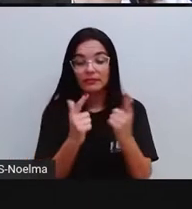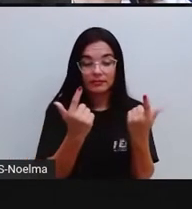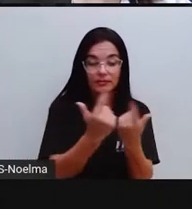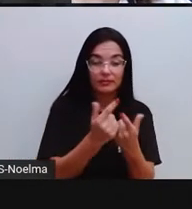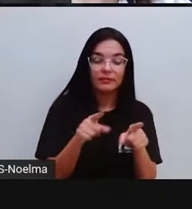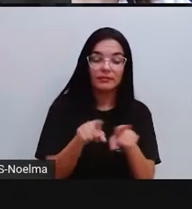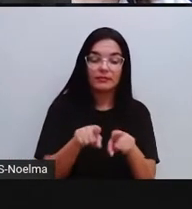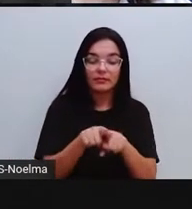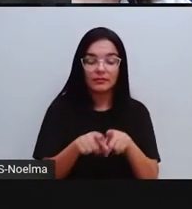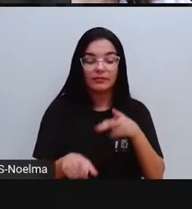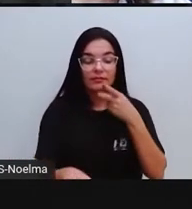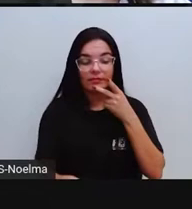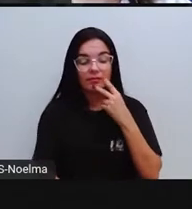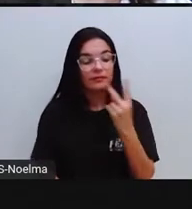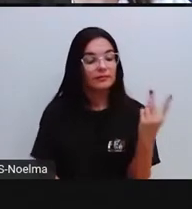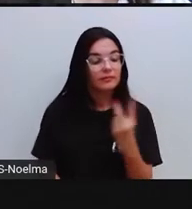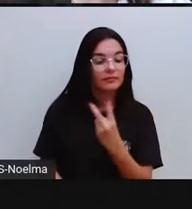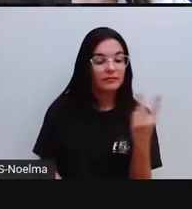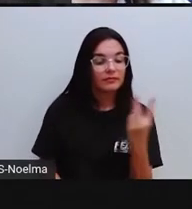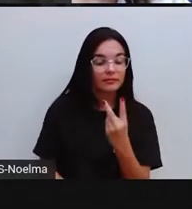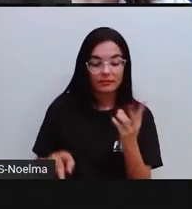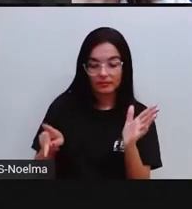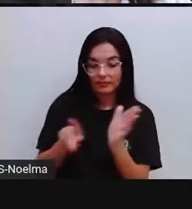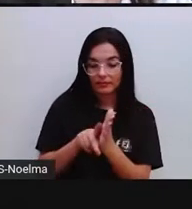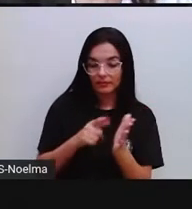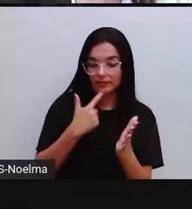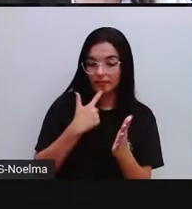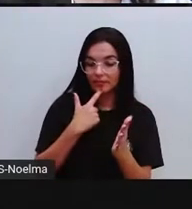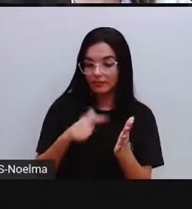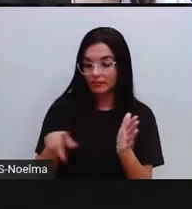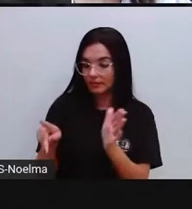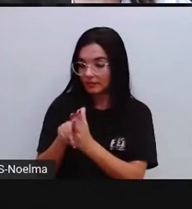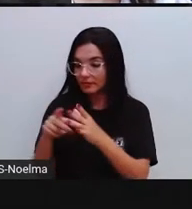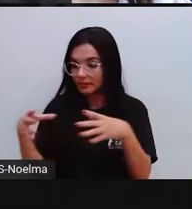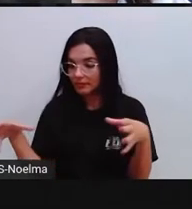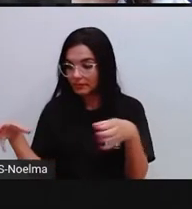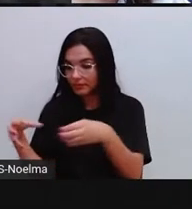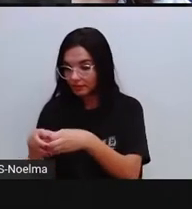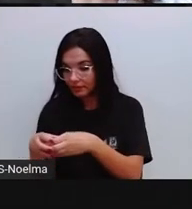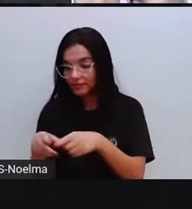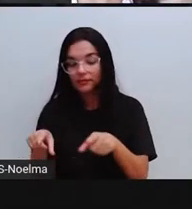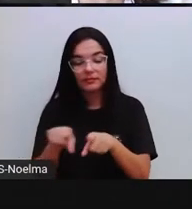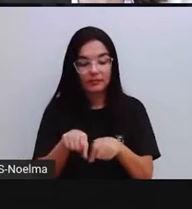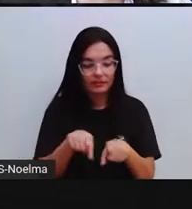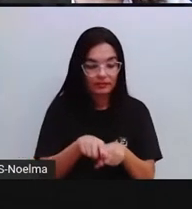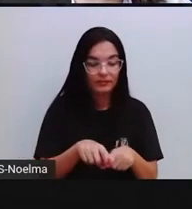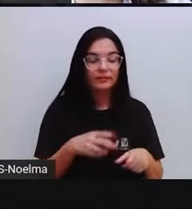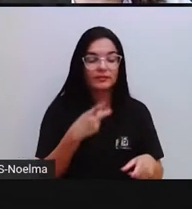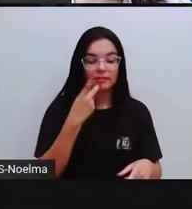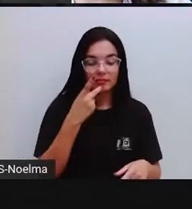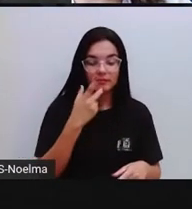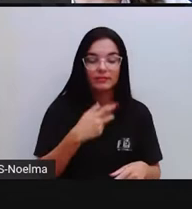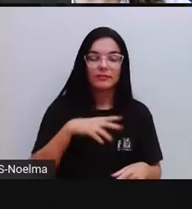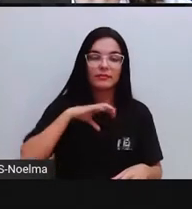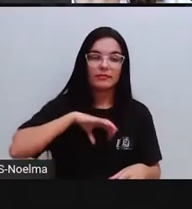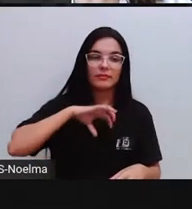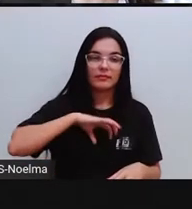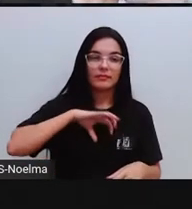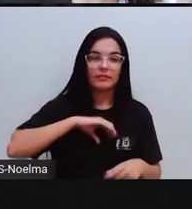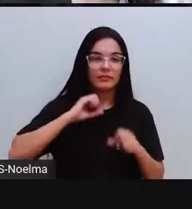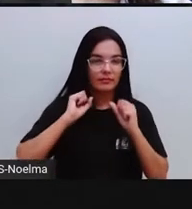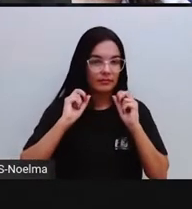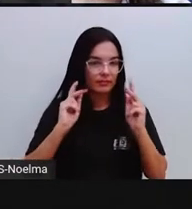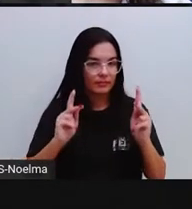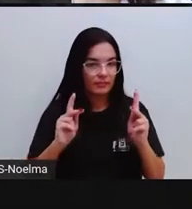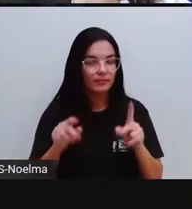falam tanto os dialetos próprios, né? Daquele povo quanto o português, tá? E